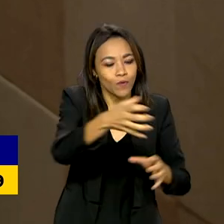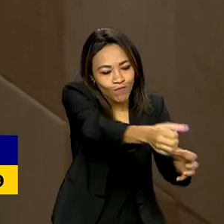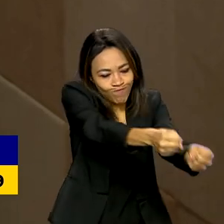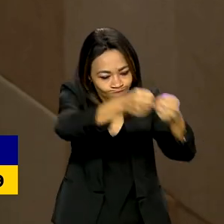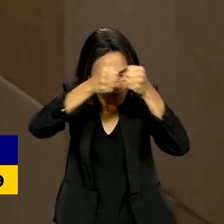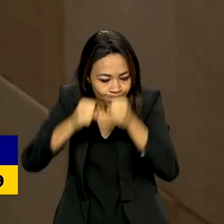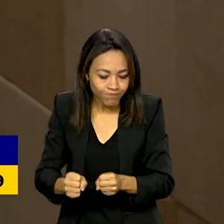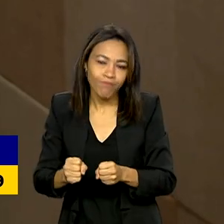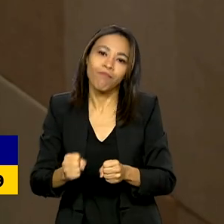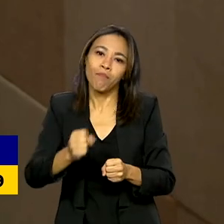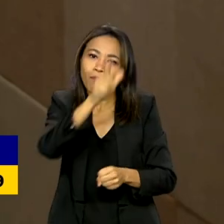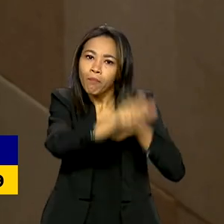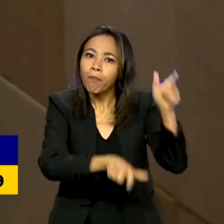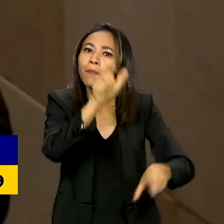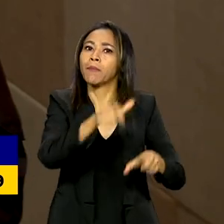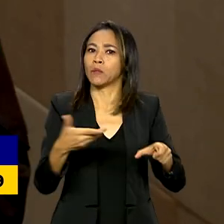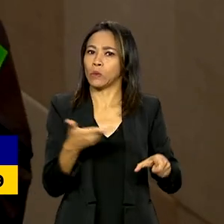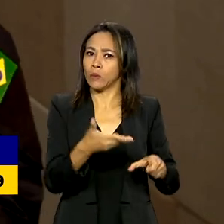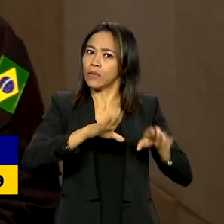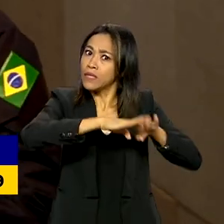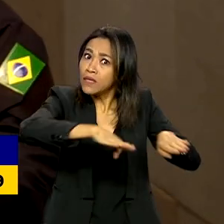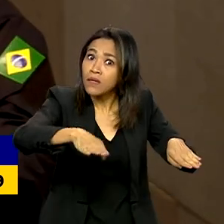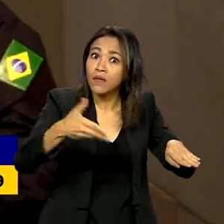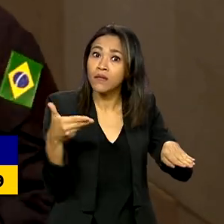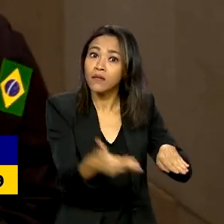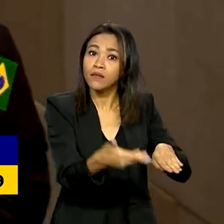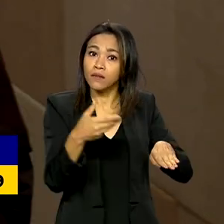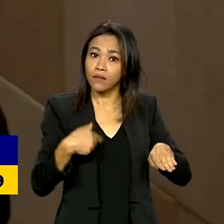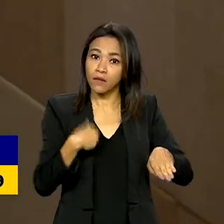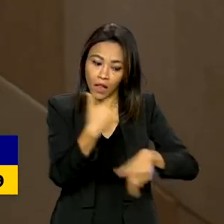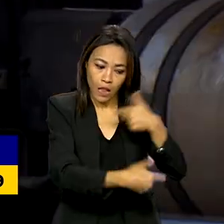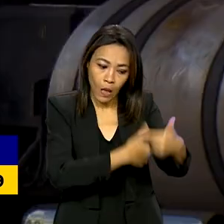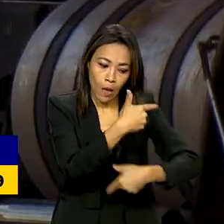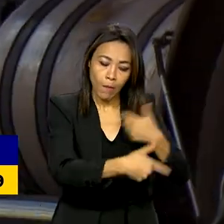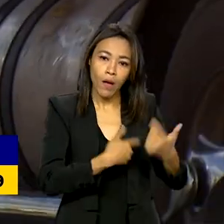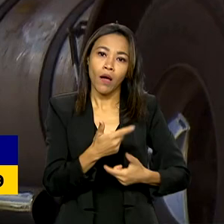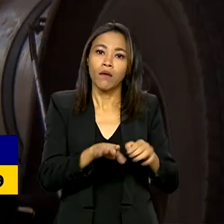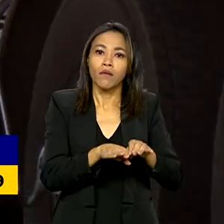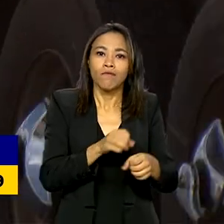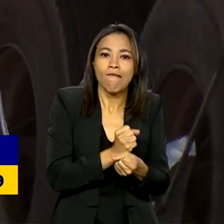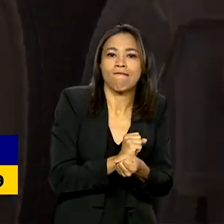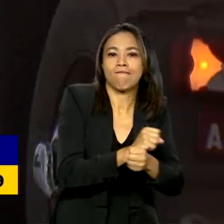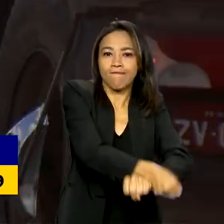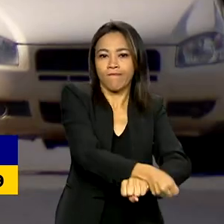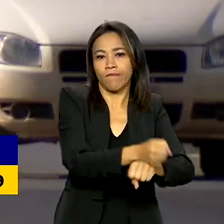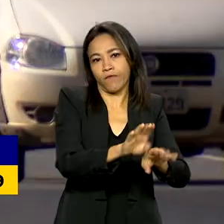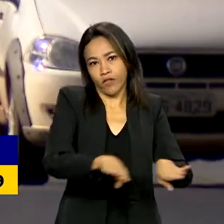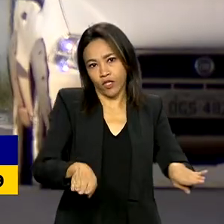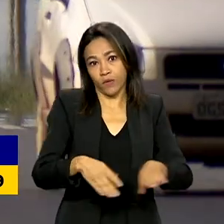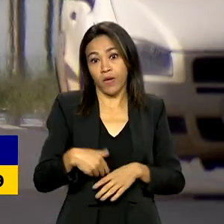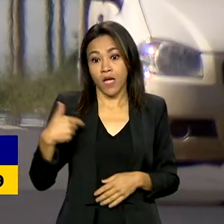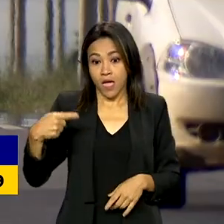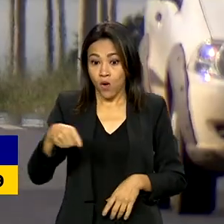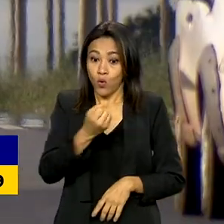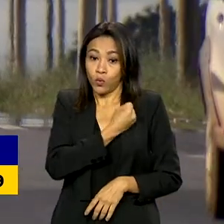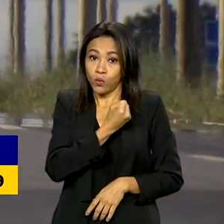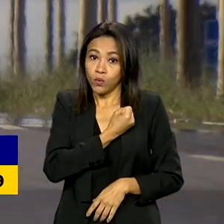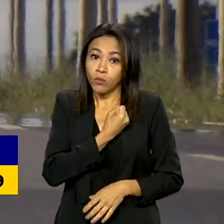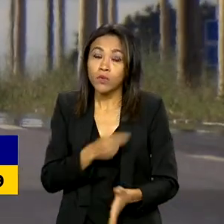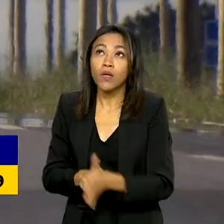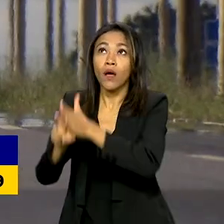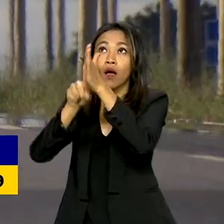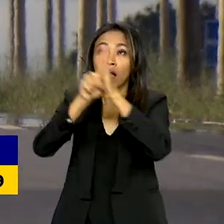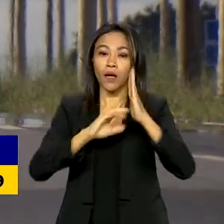Esses resgates são de crianças em situação de trabalho infantil. Os números do mapeamento são referentes ao bienio